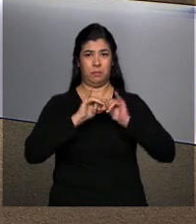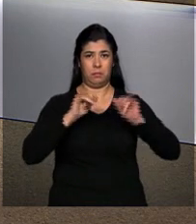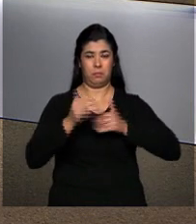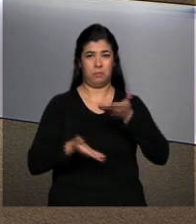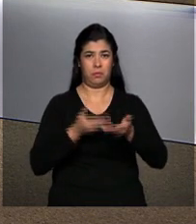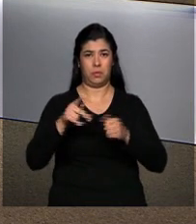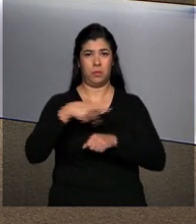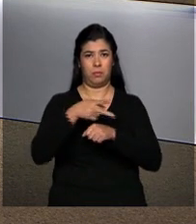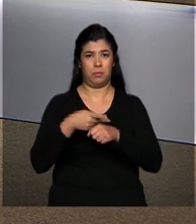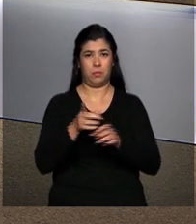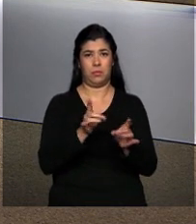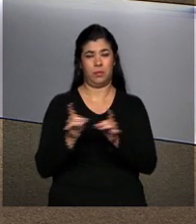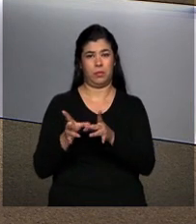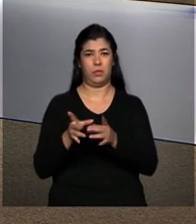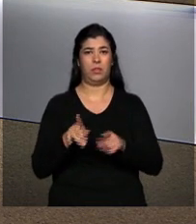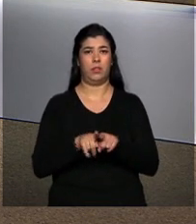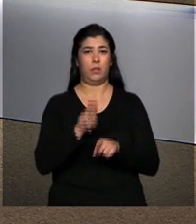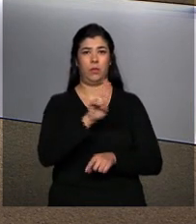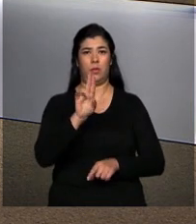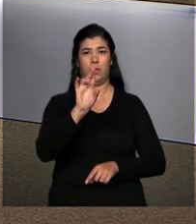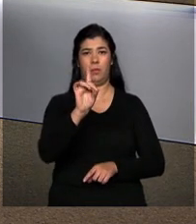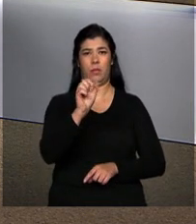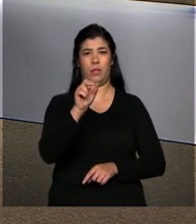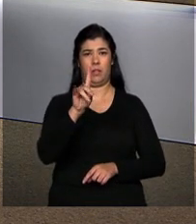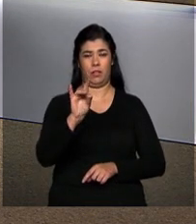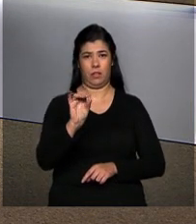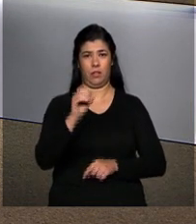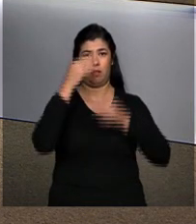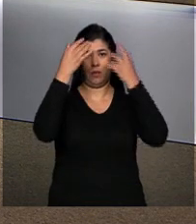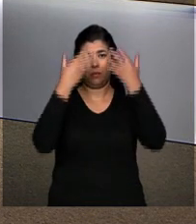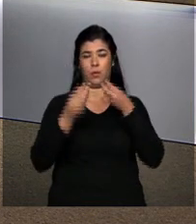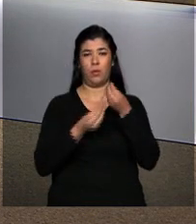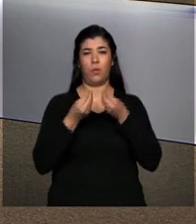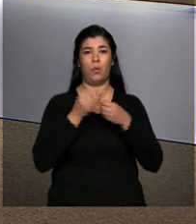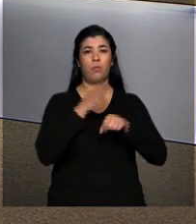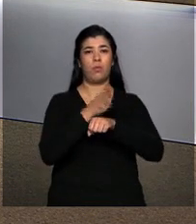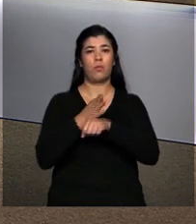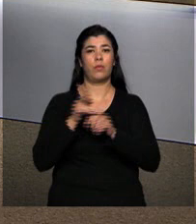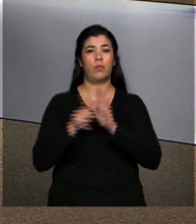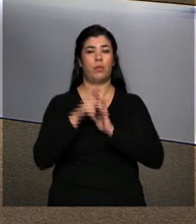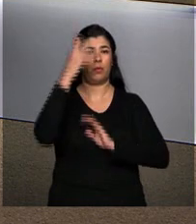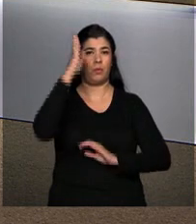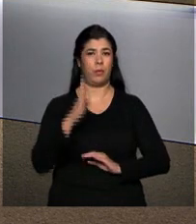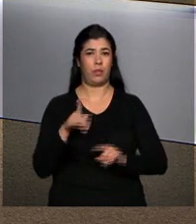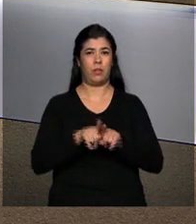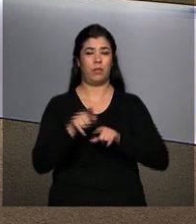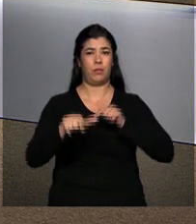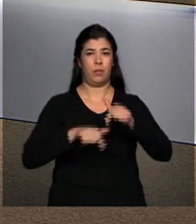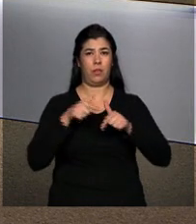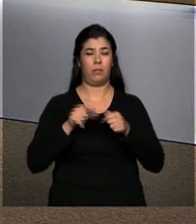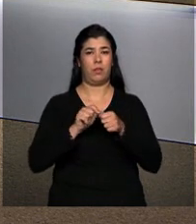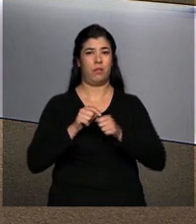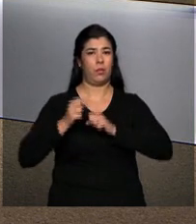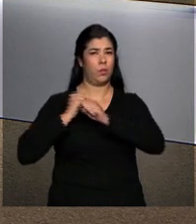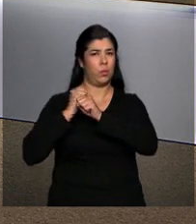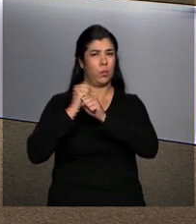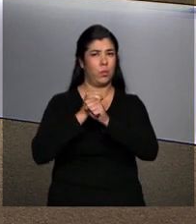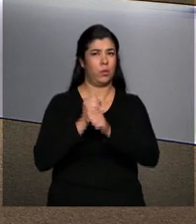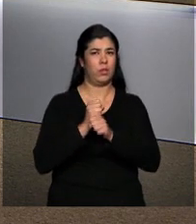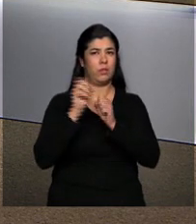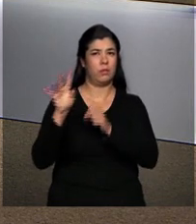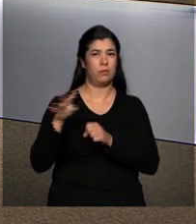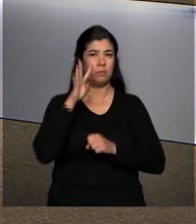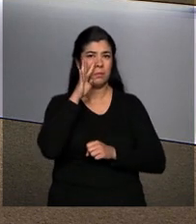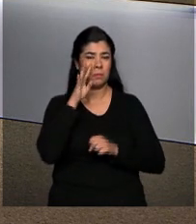de Exportações e Investimentos, David Barione, falou sobre como investir no Brasil e sobre o trabalho que vem sendo feito para